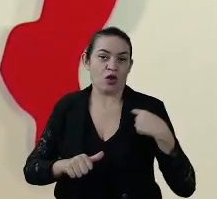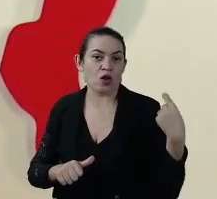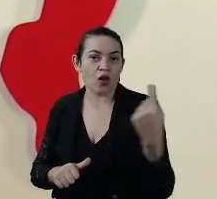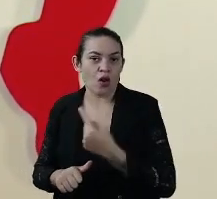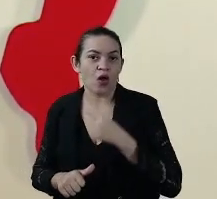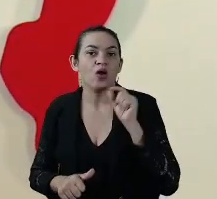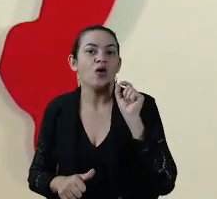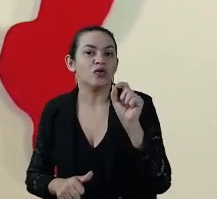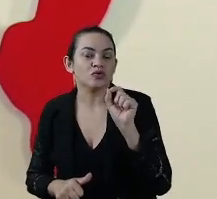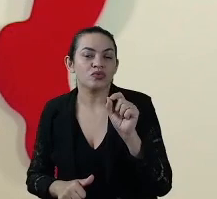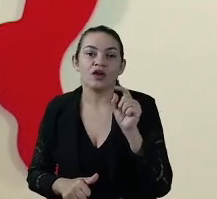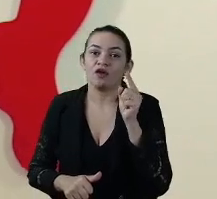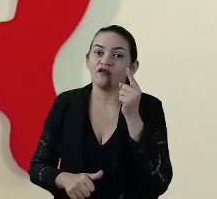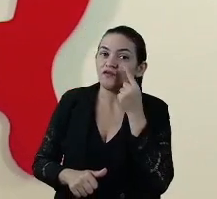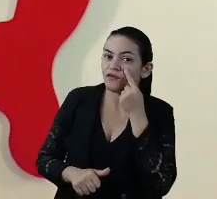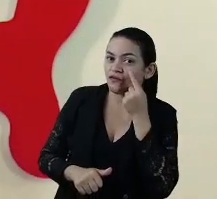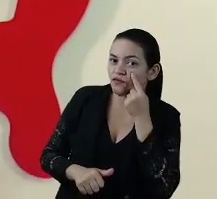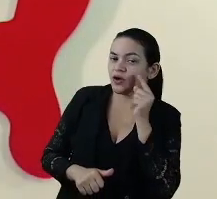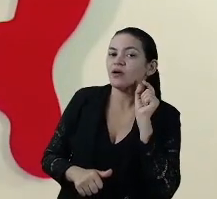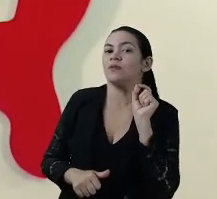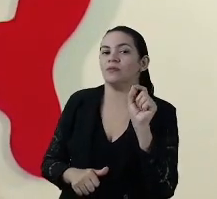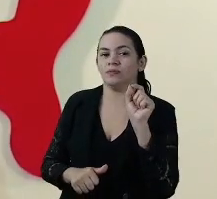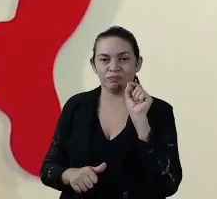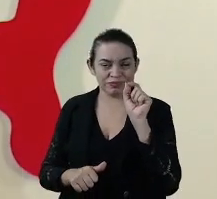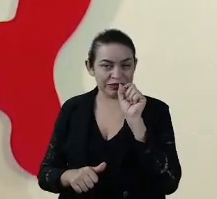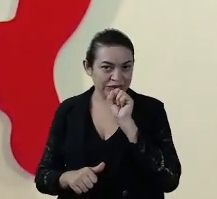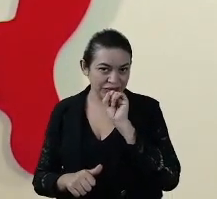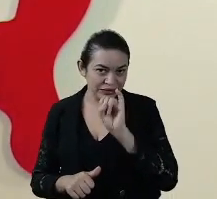tentar fazer com que